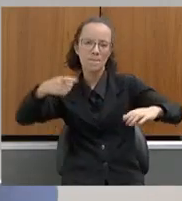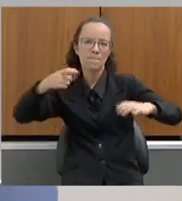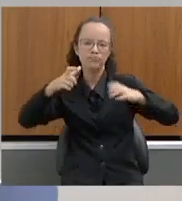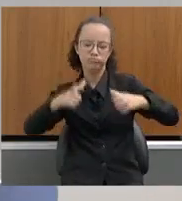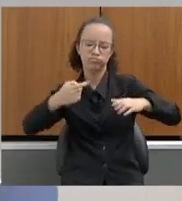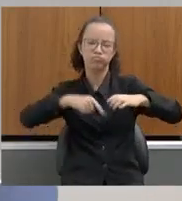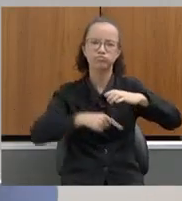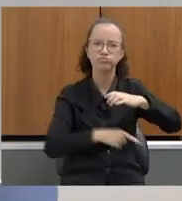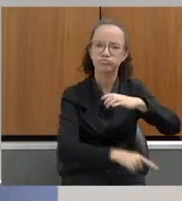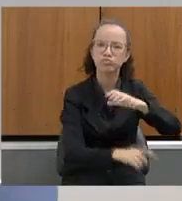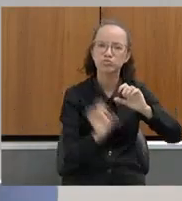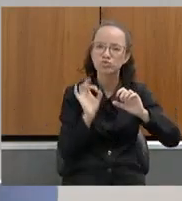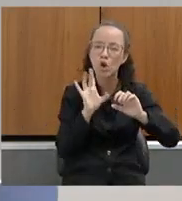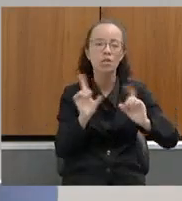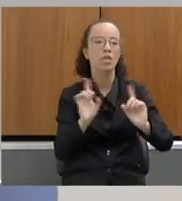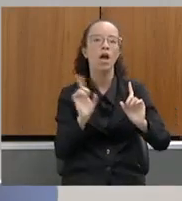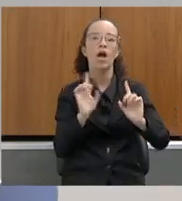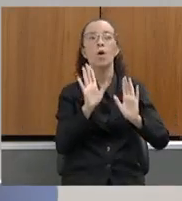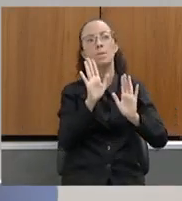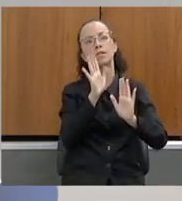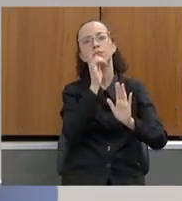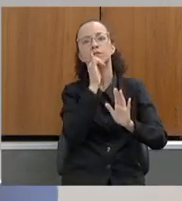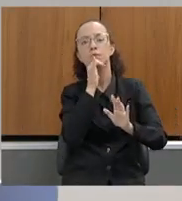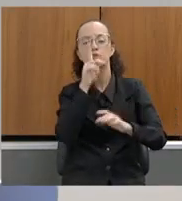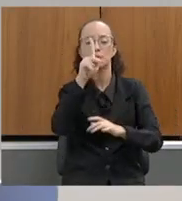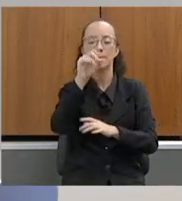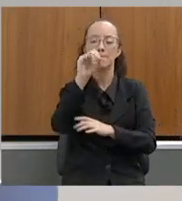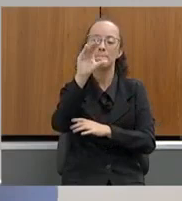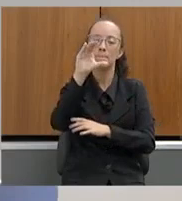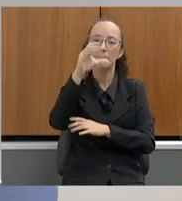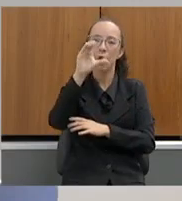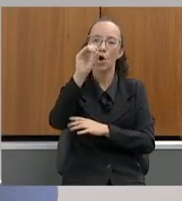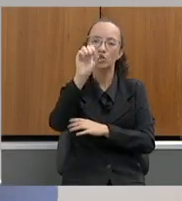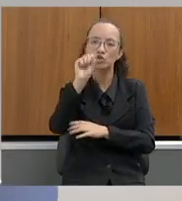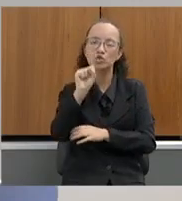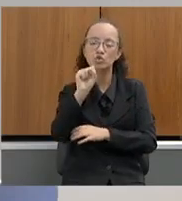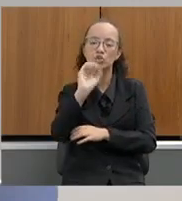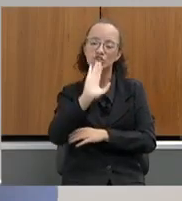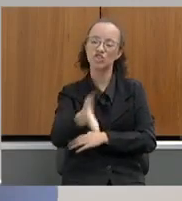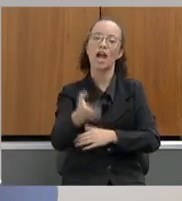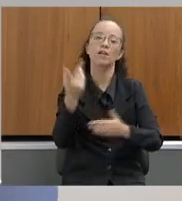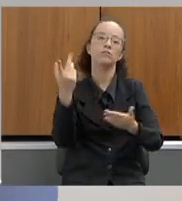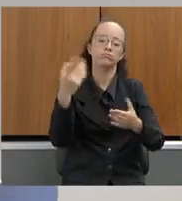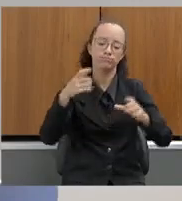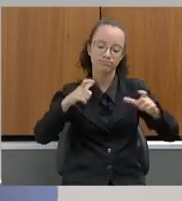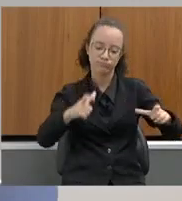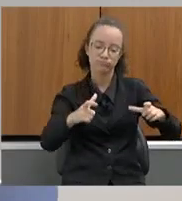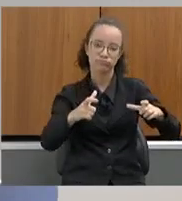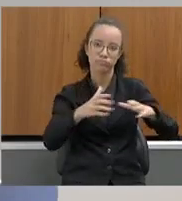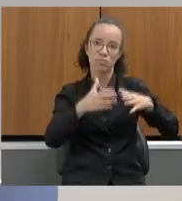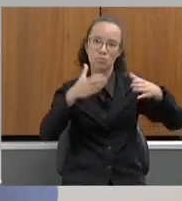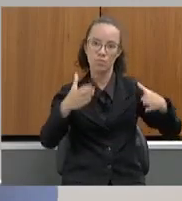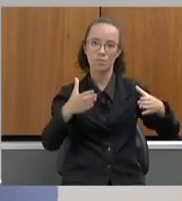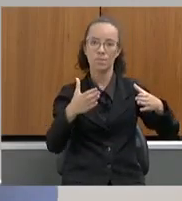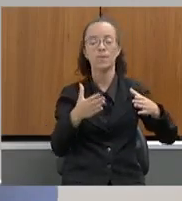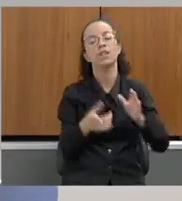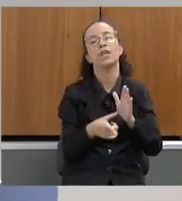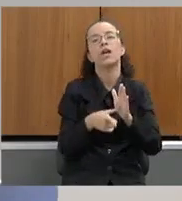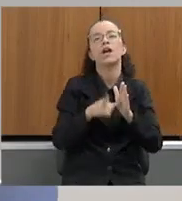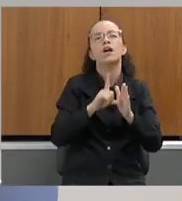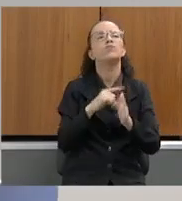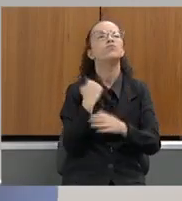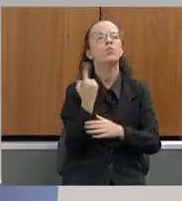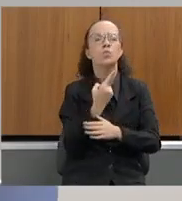de reaproveitamento de poços perfurados. E isso, deputada Celis, é muito importante, porque a gente viu em várias ações de